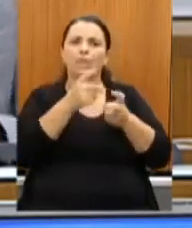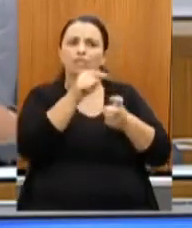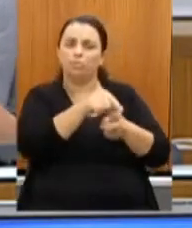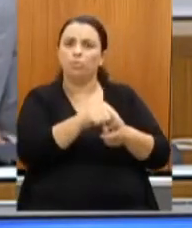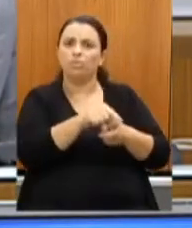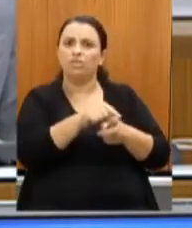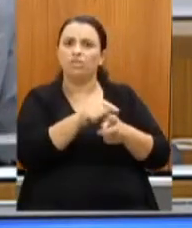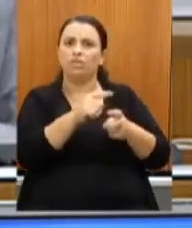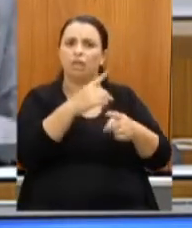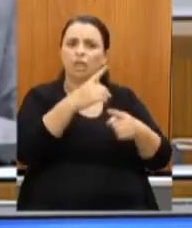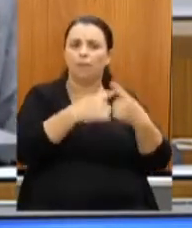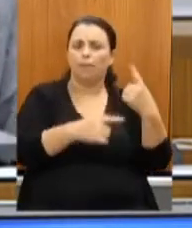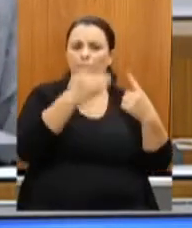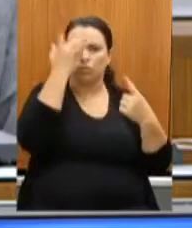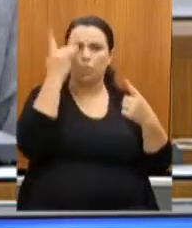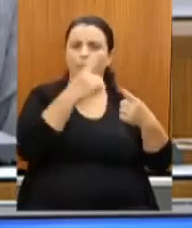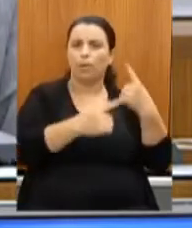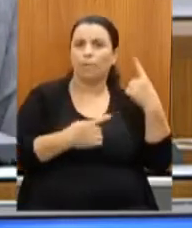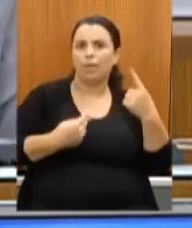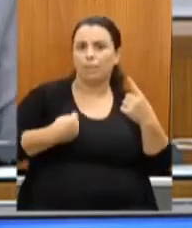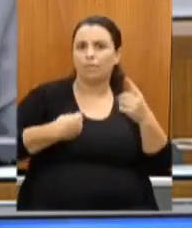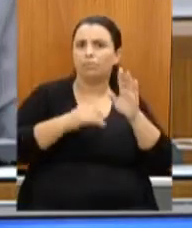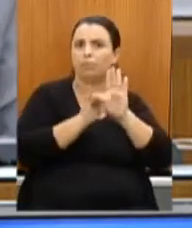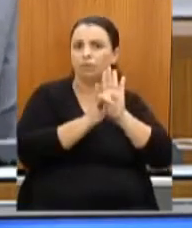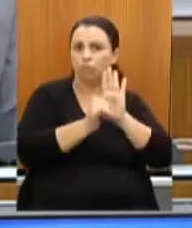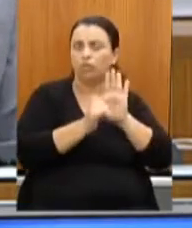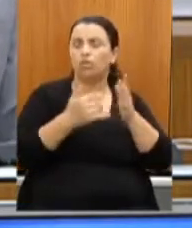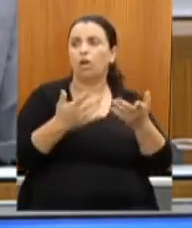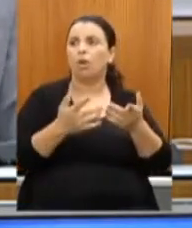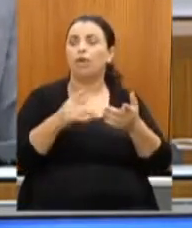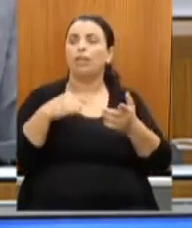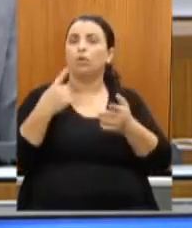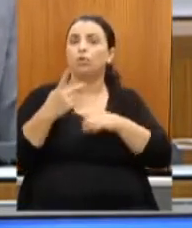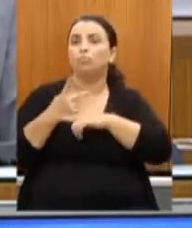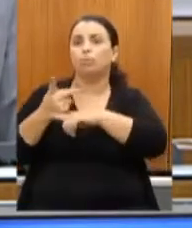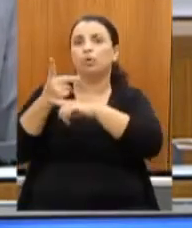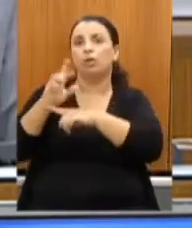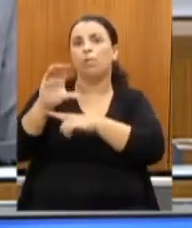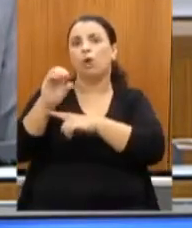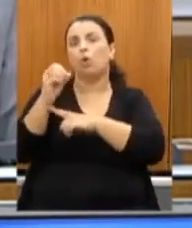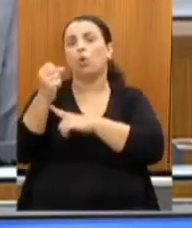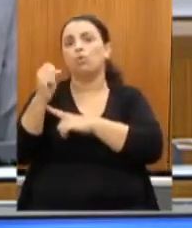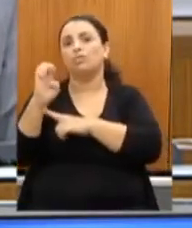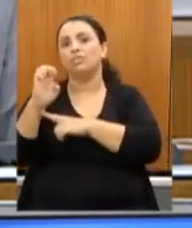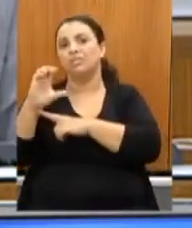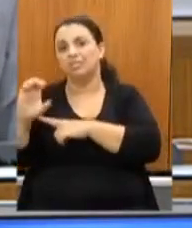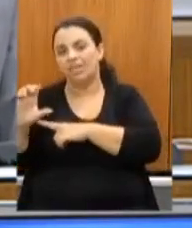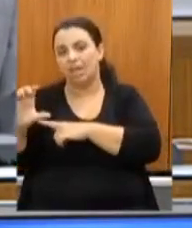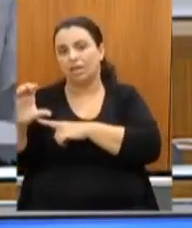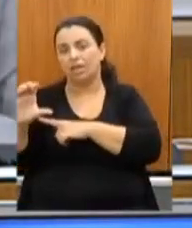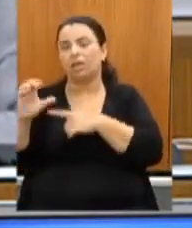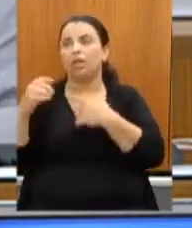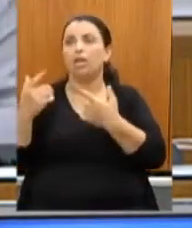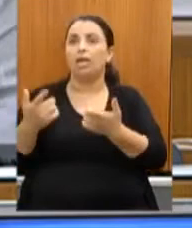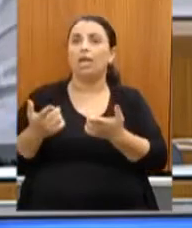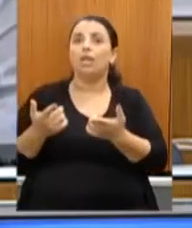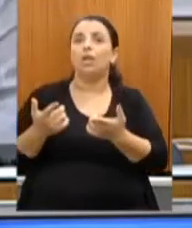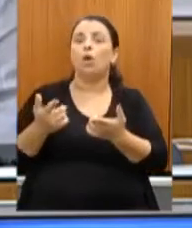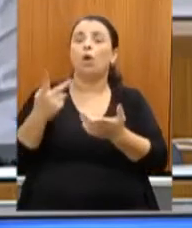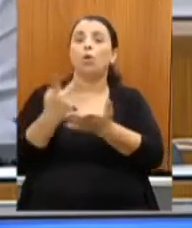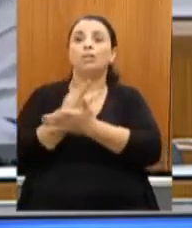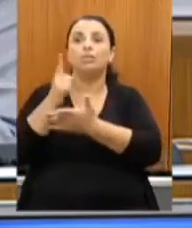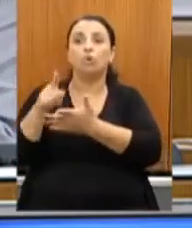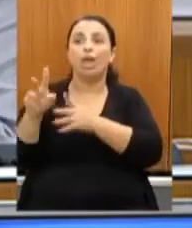temos trabalhado junto com o CONSEC para resolver a questão e ela está no seguinte pé. Na sexta-feira